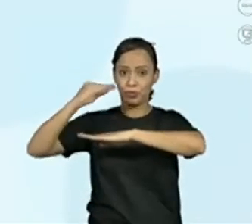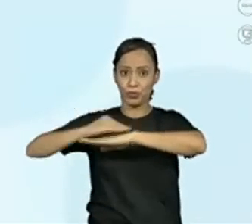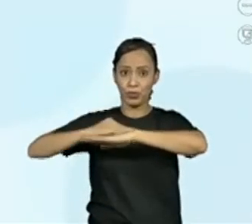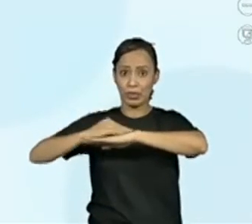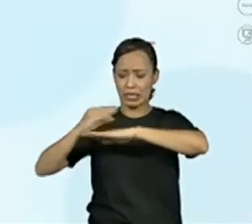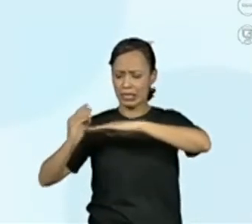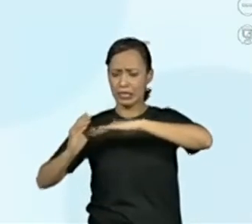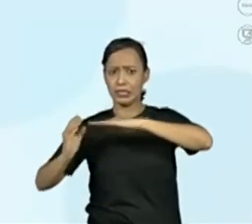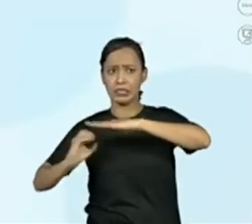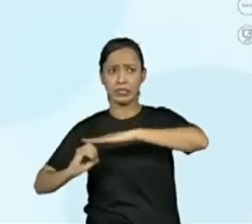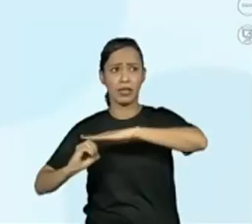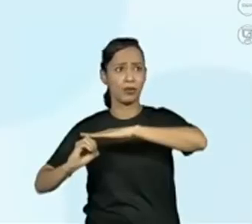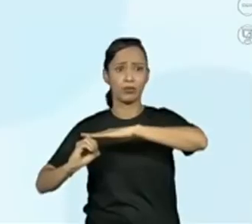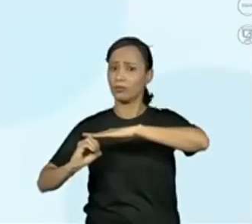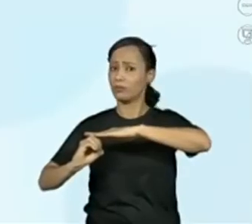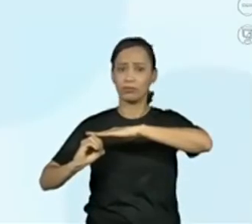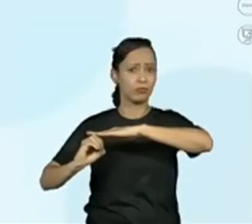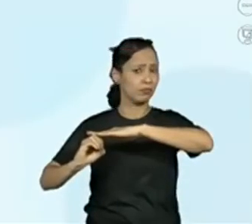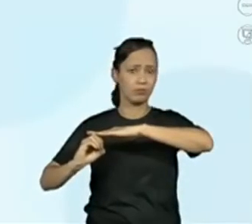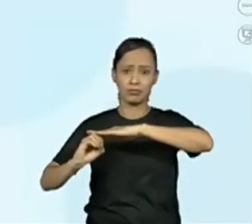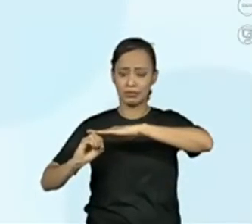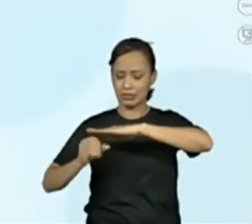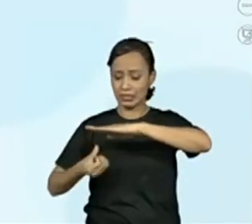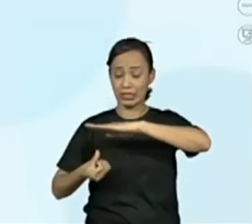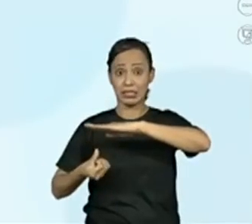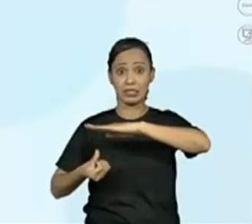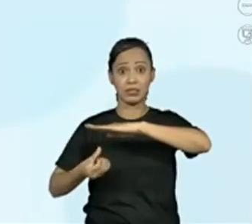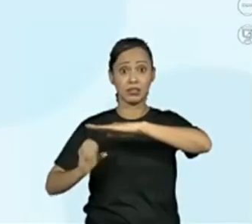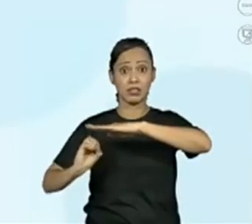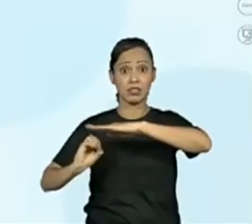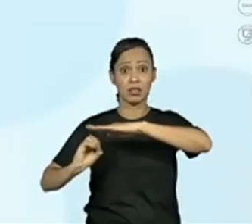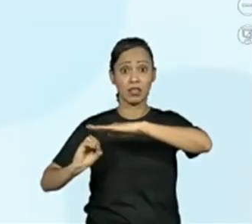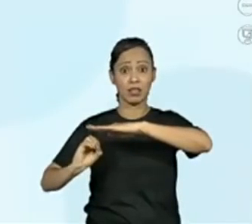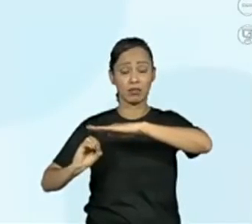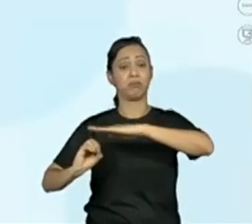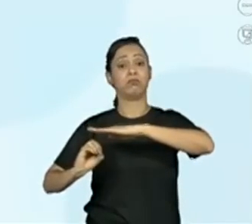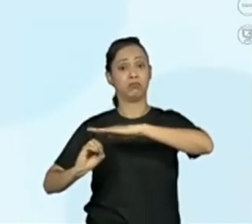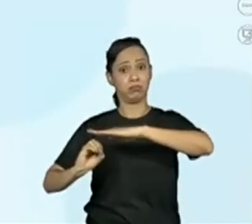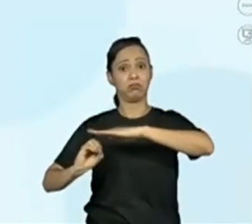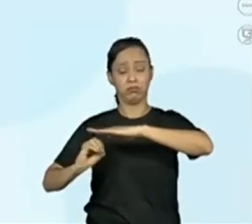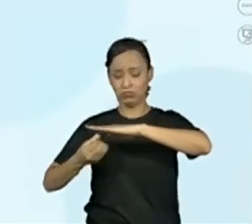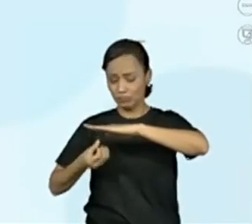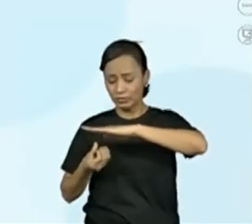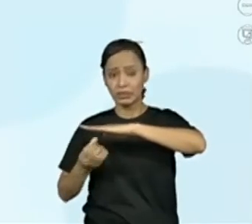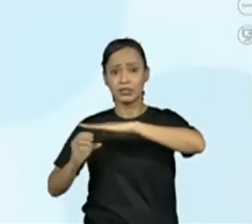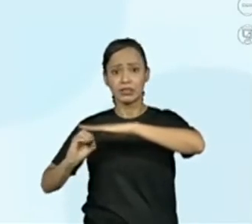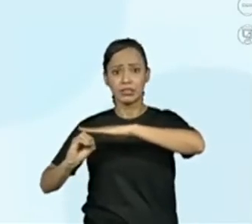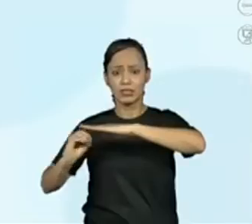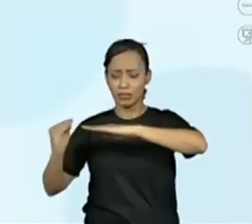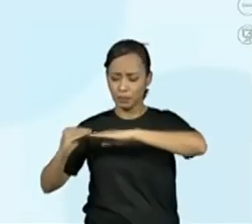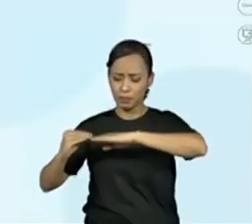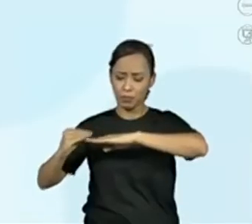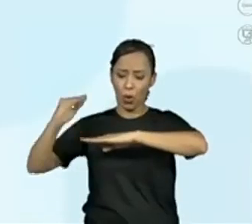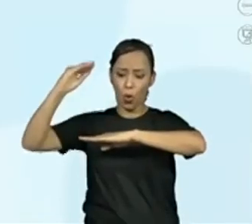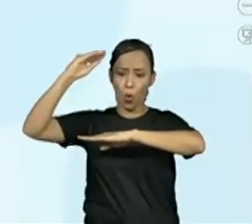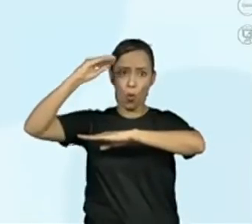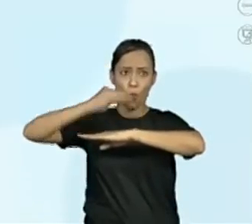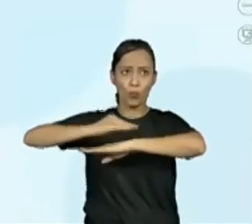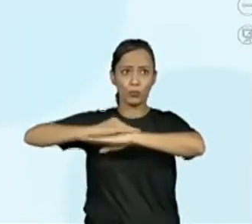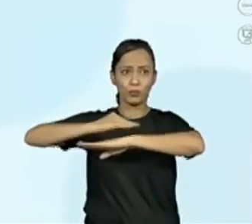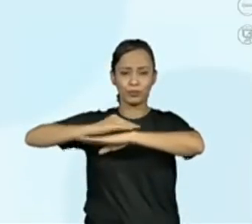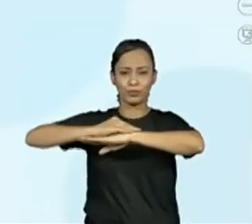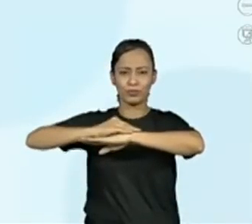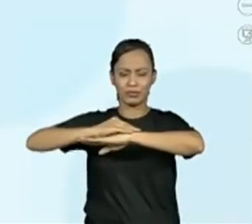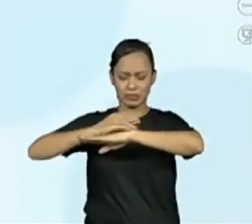Ele não partiu do ponto zero, veja. Ele partiu do número 60. E depois do salto grande que ele deu ali,